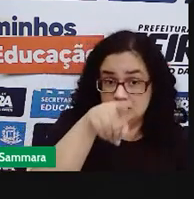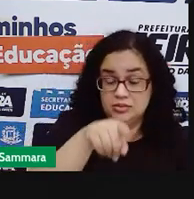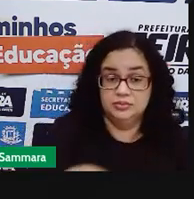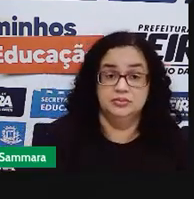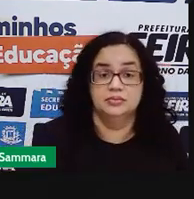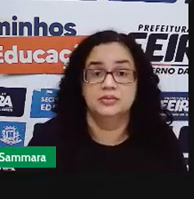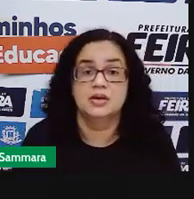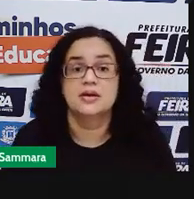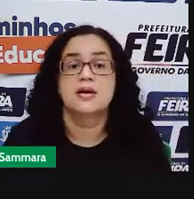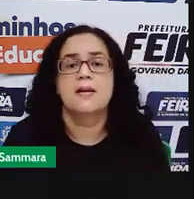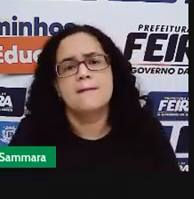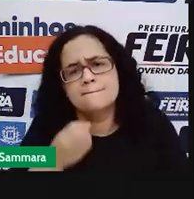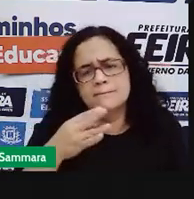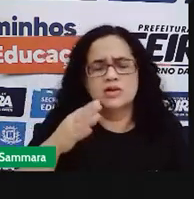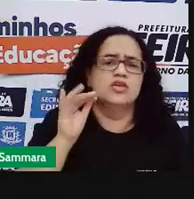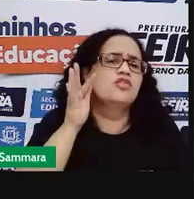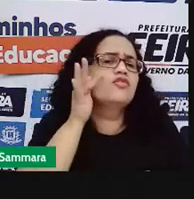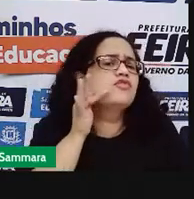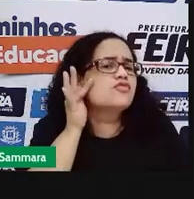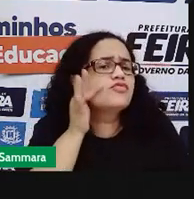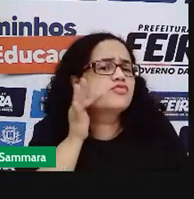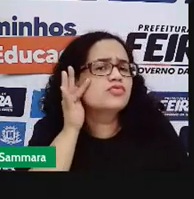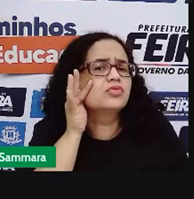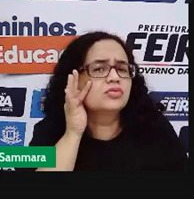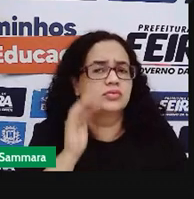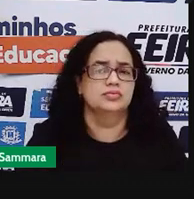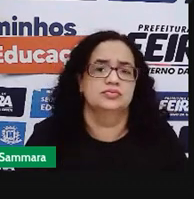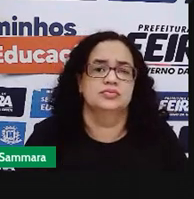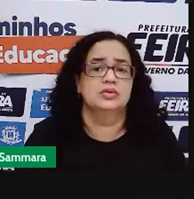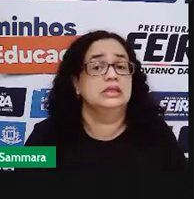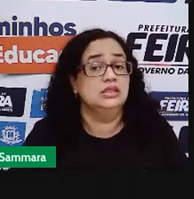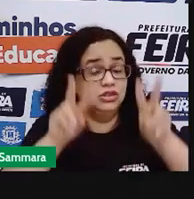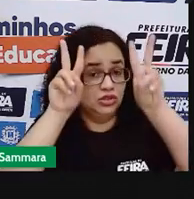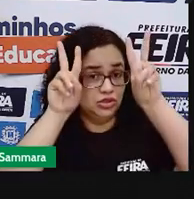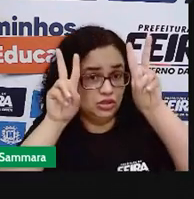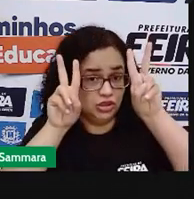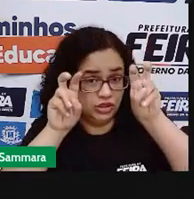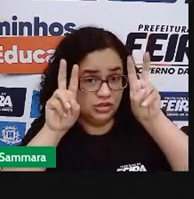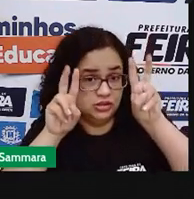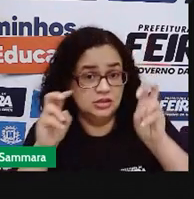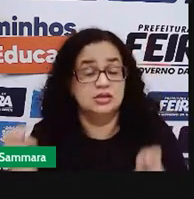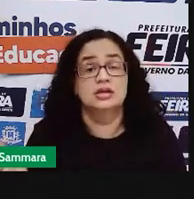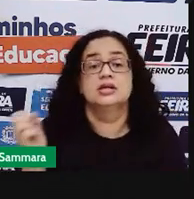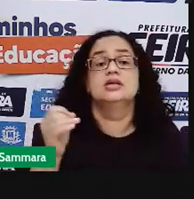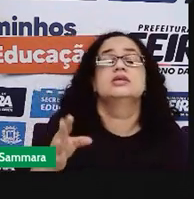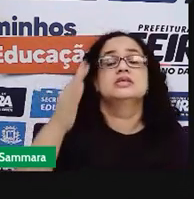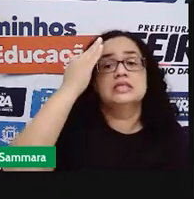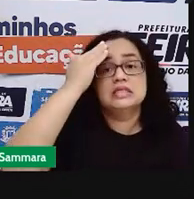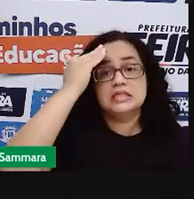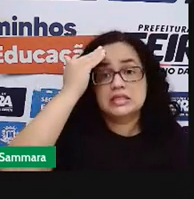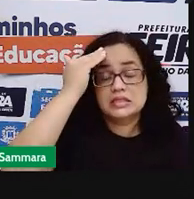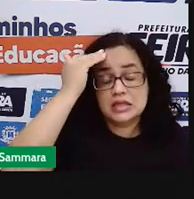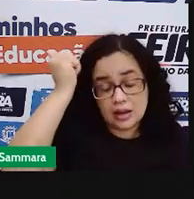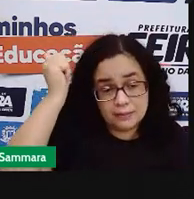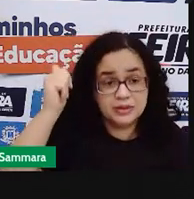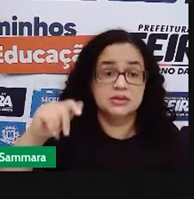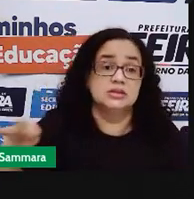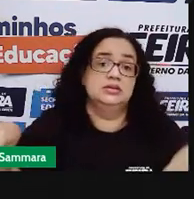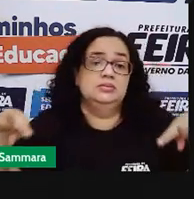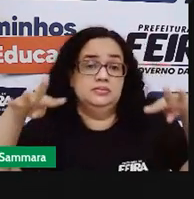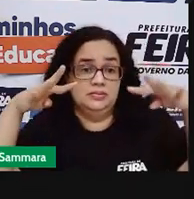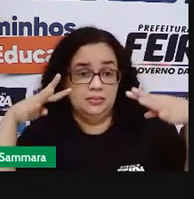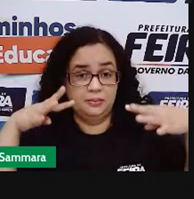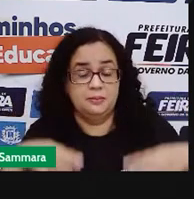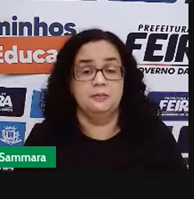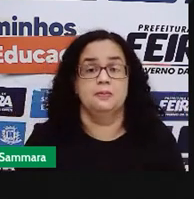prove dessa fruta. O título, como você já sabe, é para chamar a atenção.